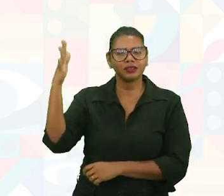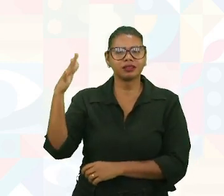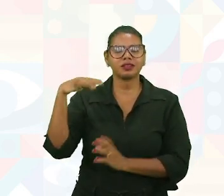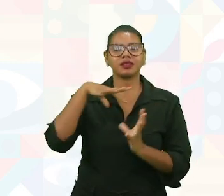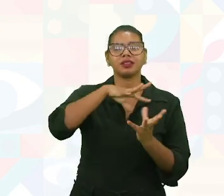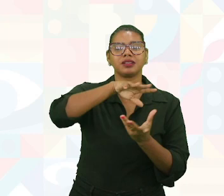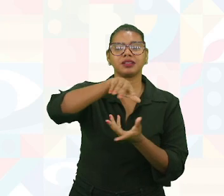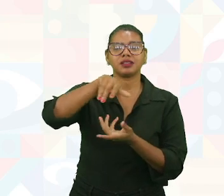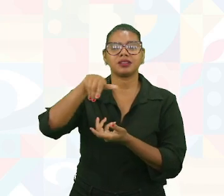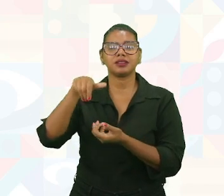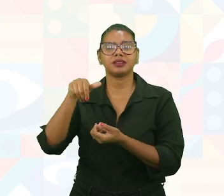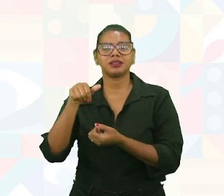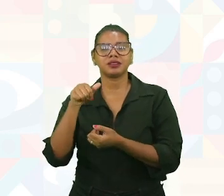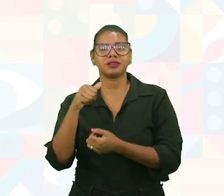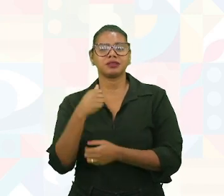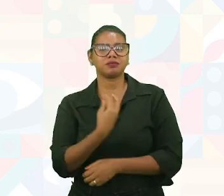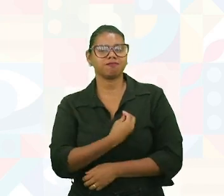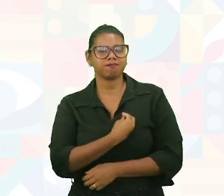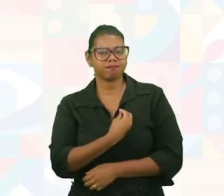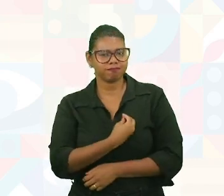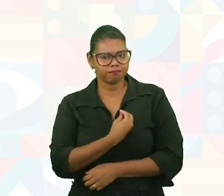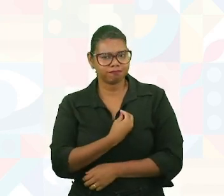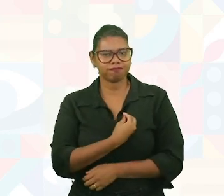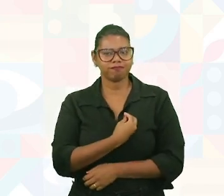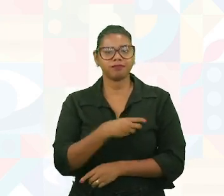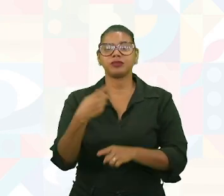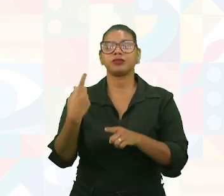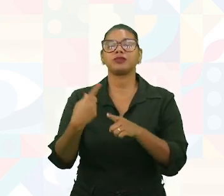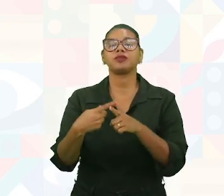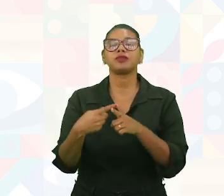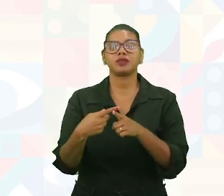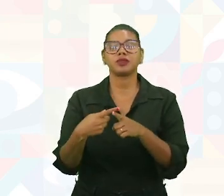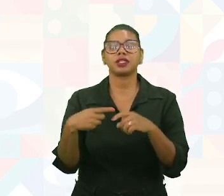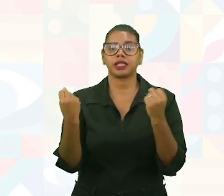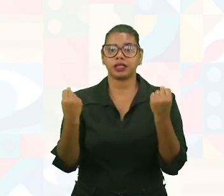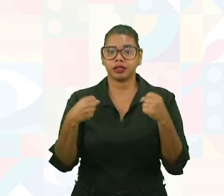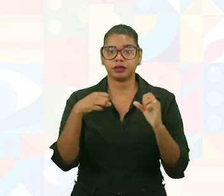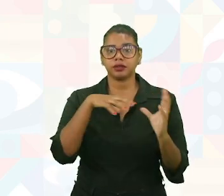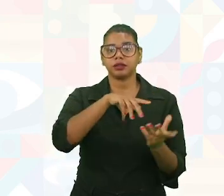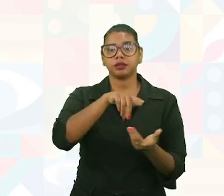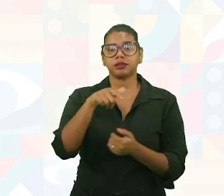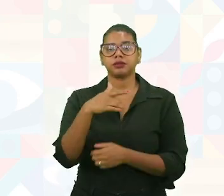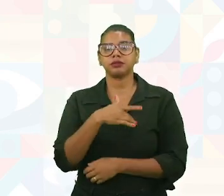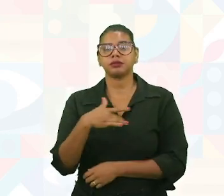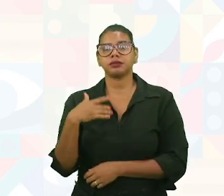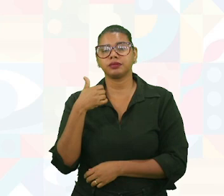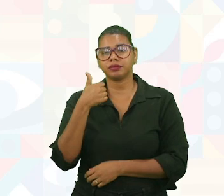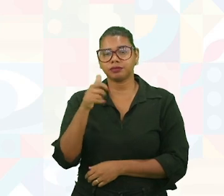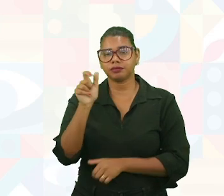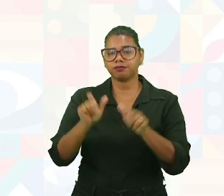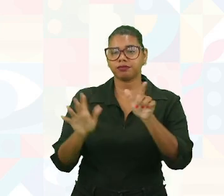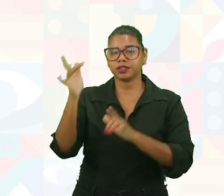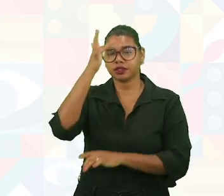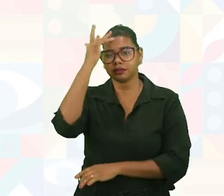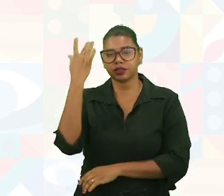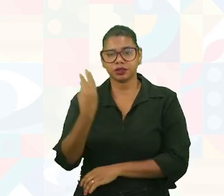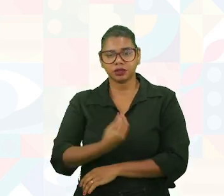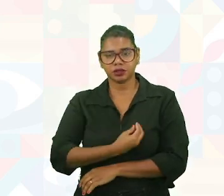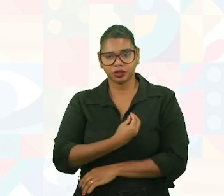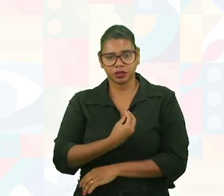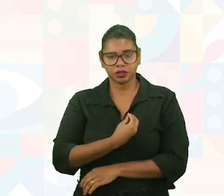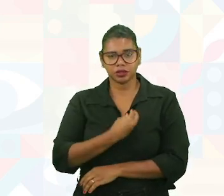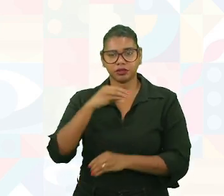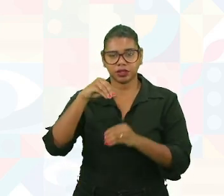planeta. Porque um planeta precisa estar saudável. E as pessoas que habitam esse